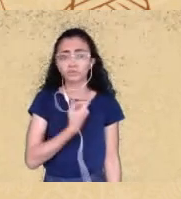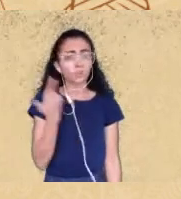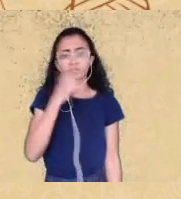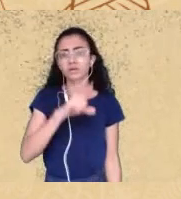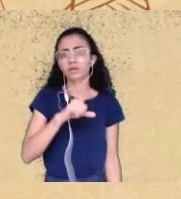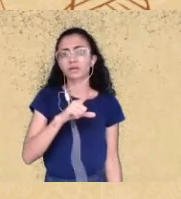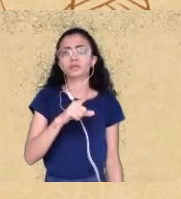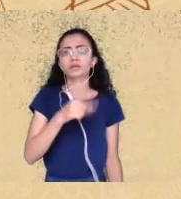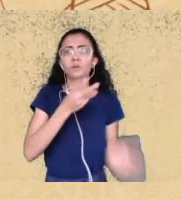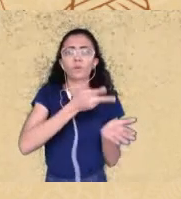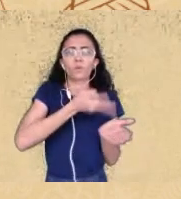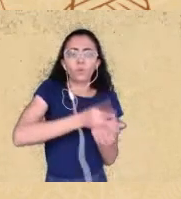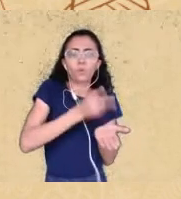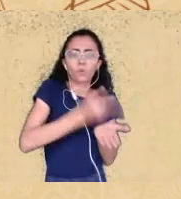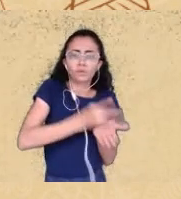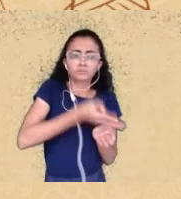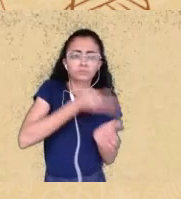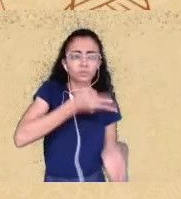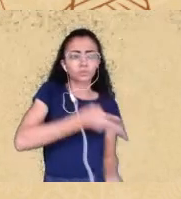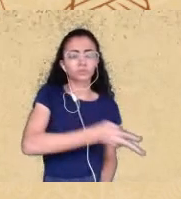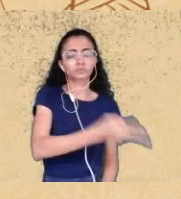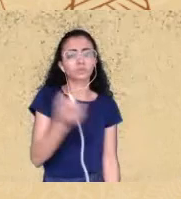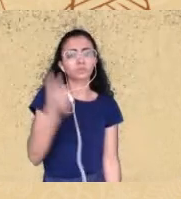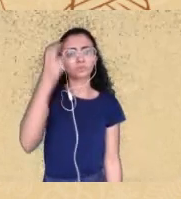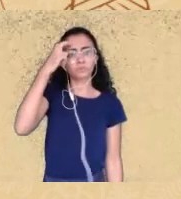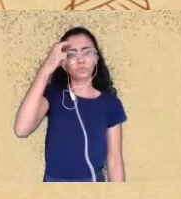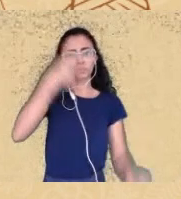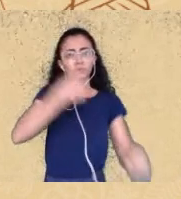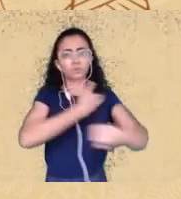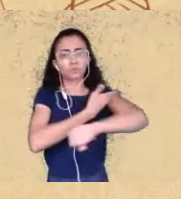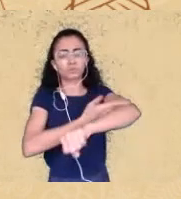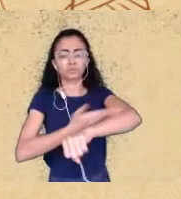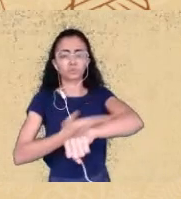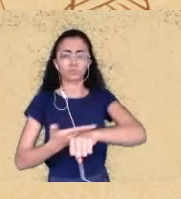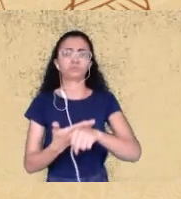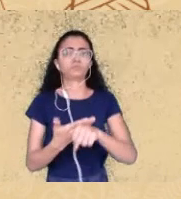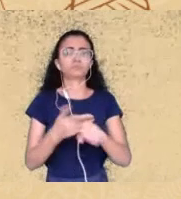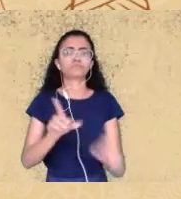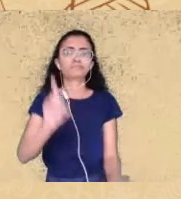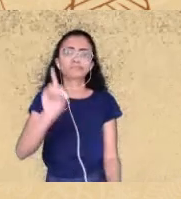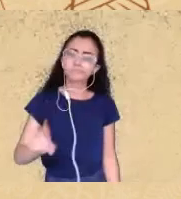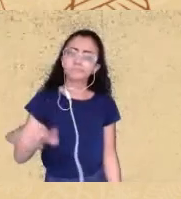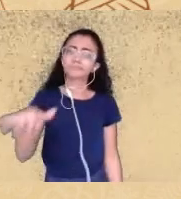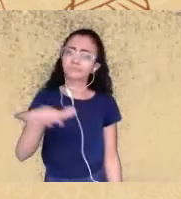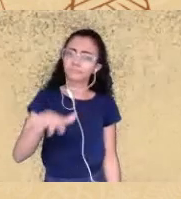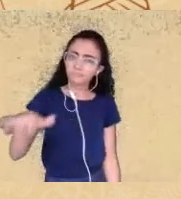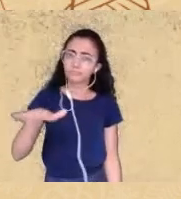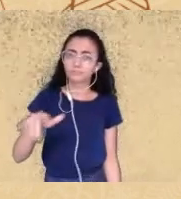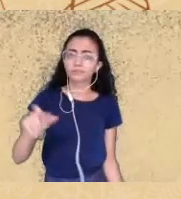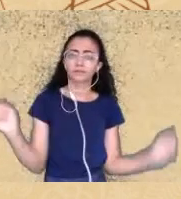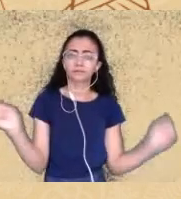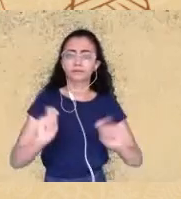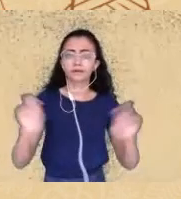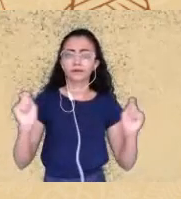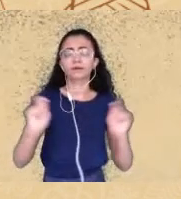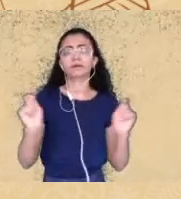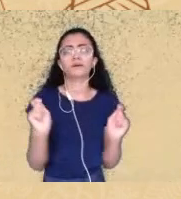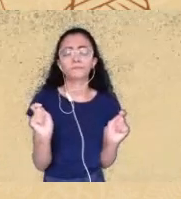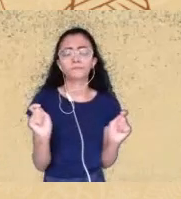de vida então está tudo muito interligado ter esse direito à terra é também a possibilidade dessas